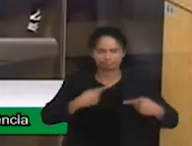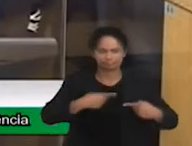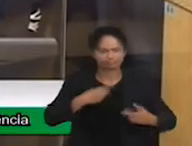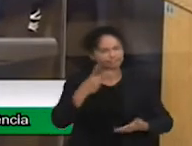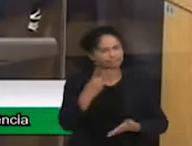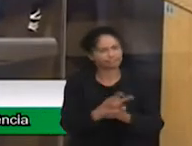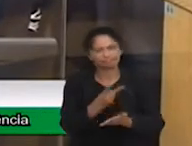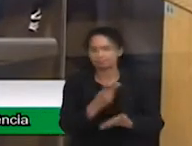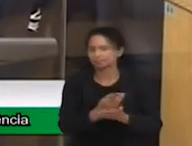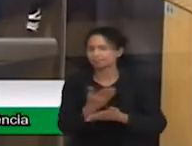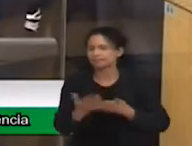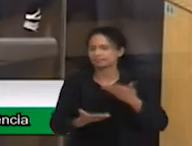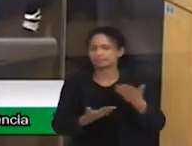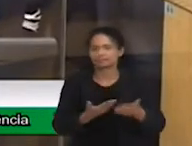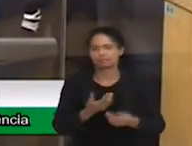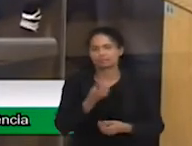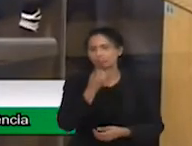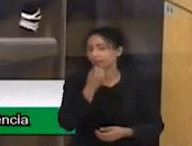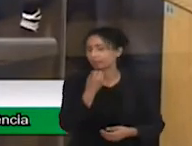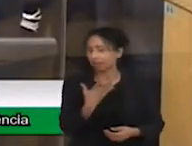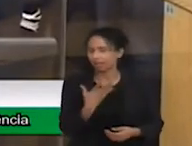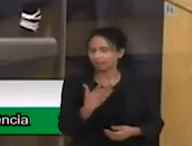Então, queria agradecer a sua presença aqui também.